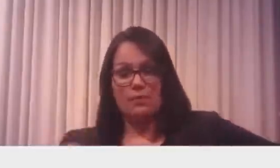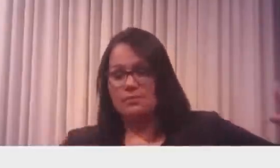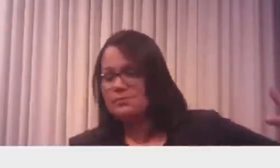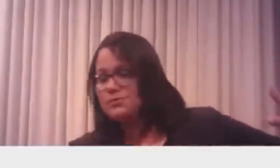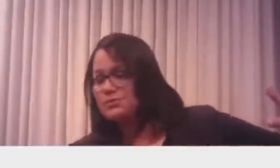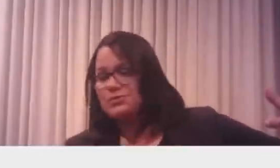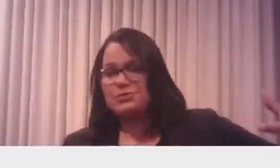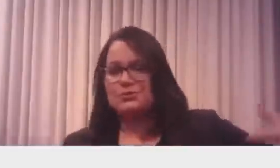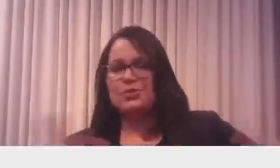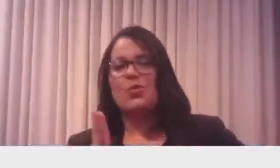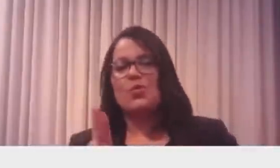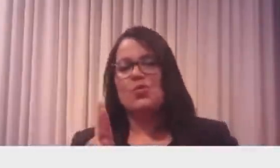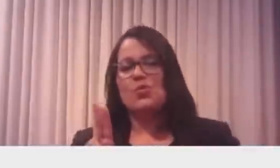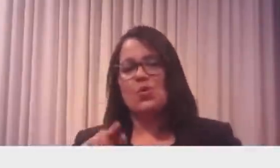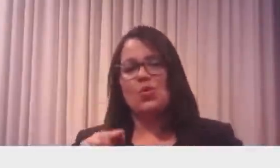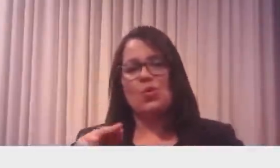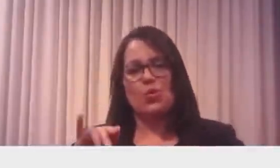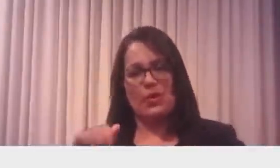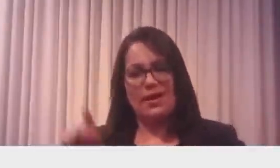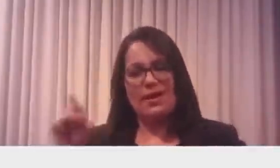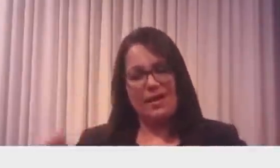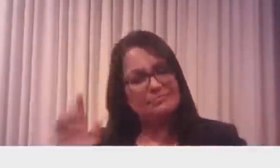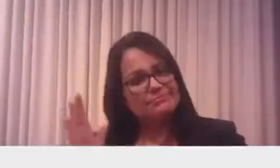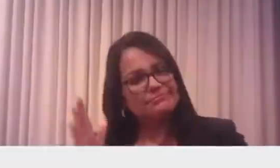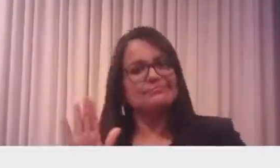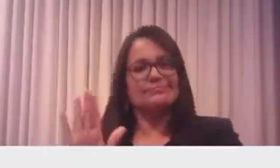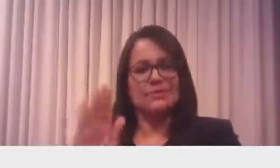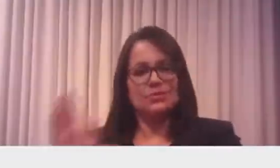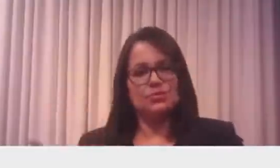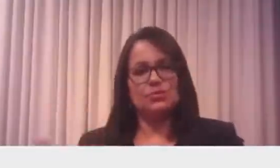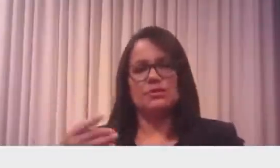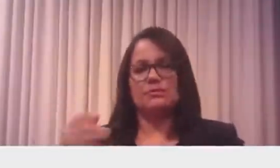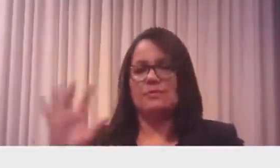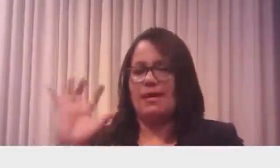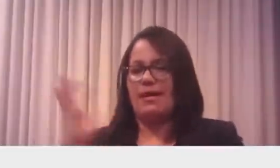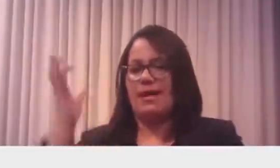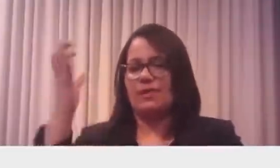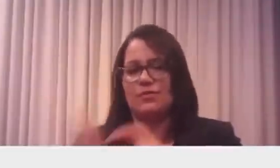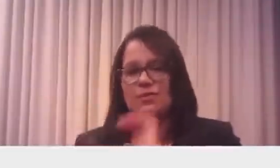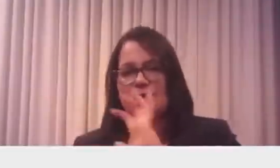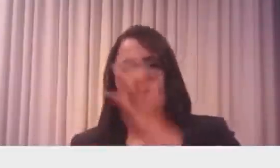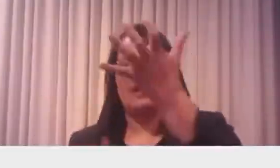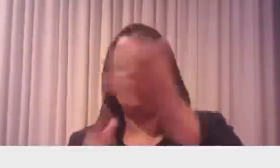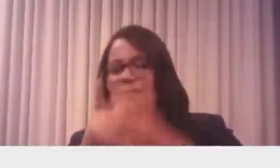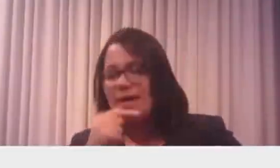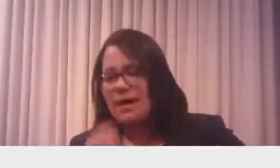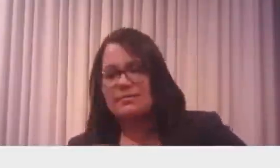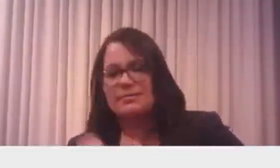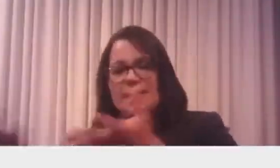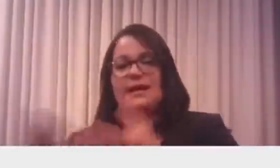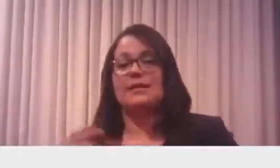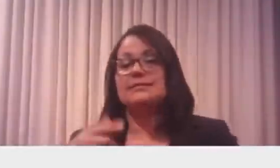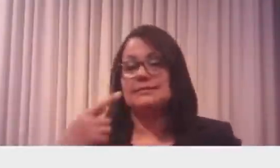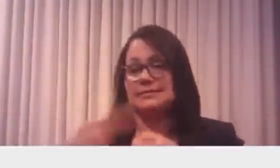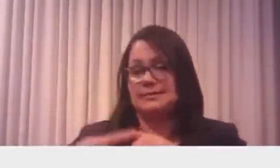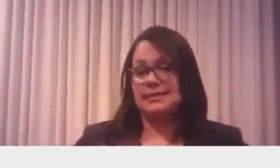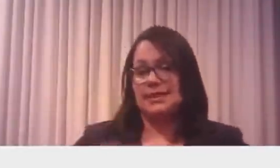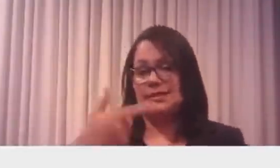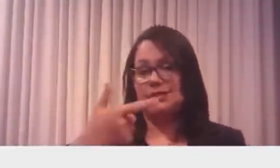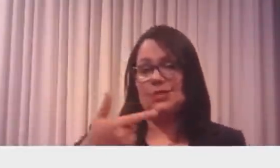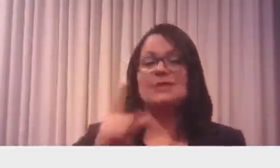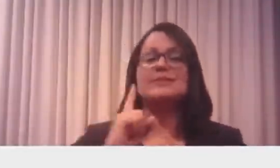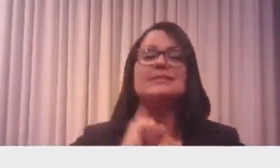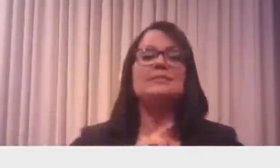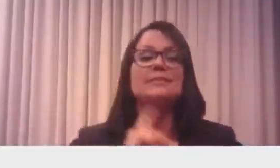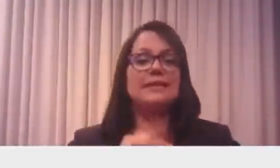a revitalização, a reflorestamento, né? De 12 cidades de Minas e duas de Goiás. Pra